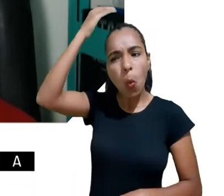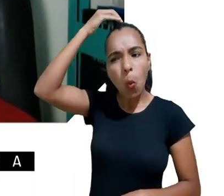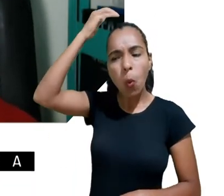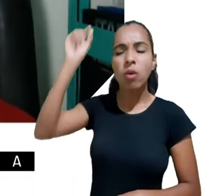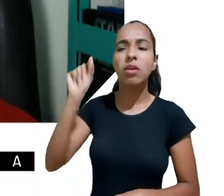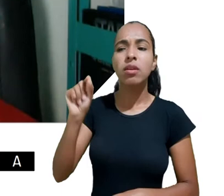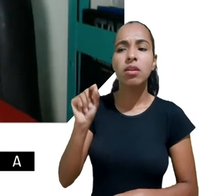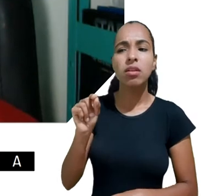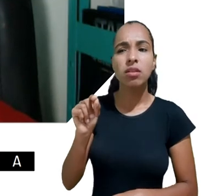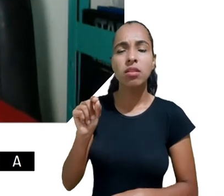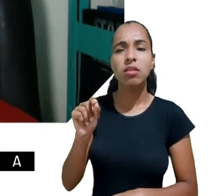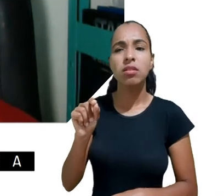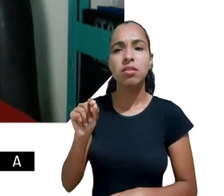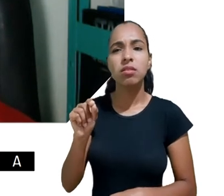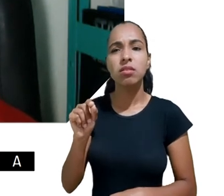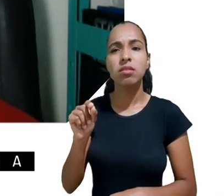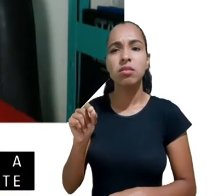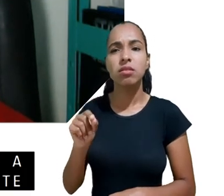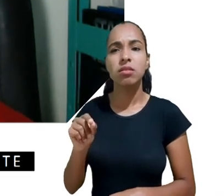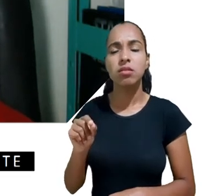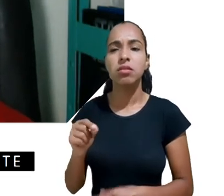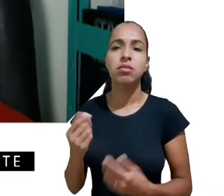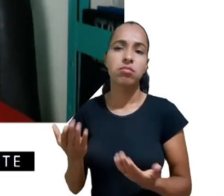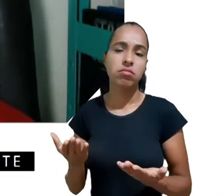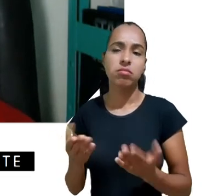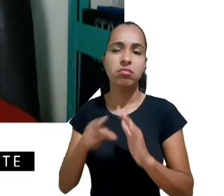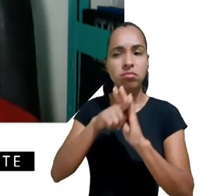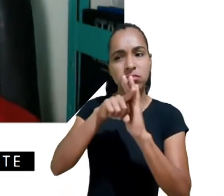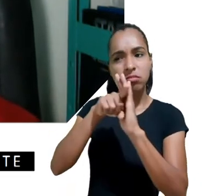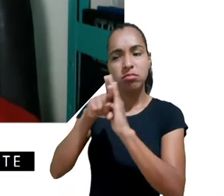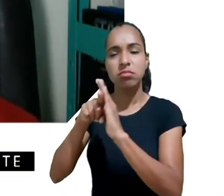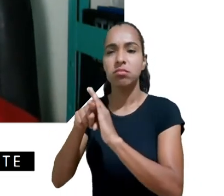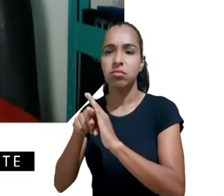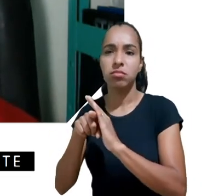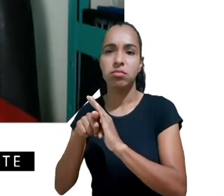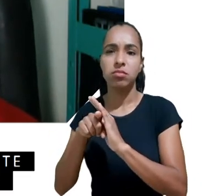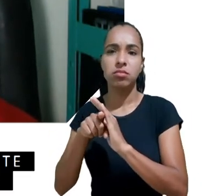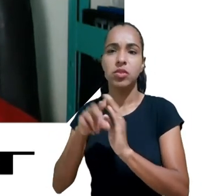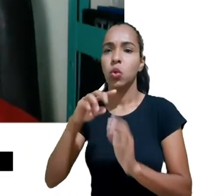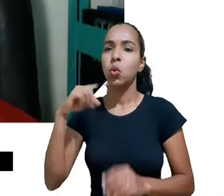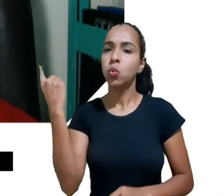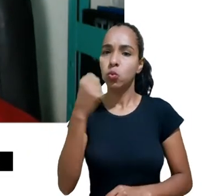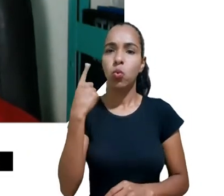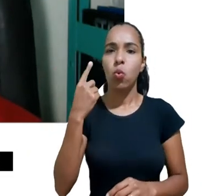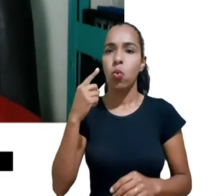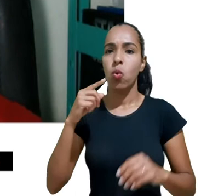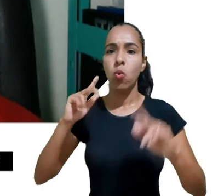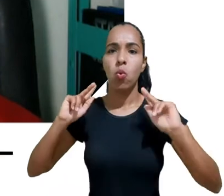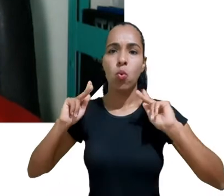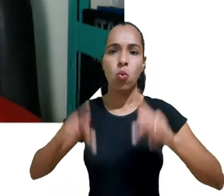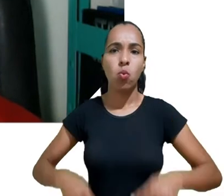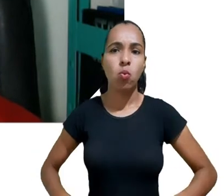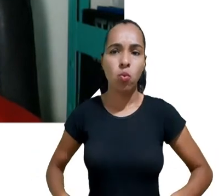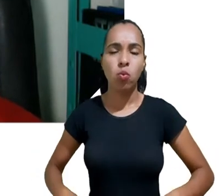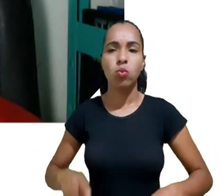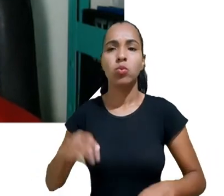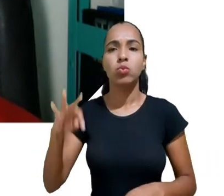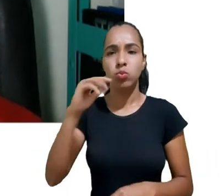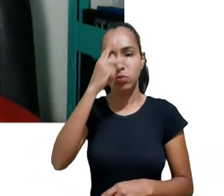possibilidades enquanto ser humano e todas essas estruturas que a gente assuma a nossa